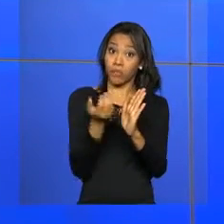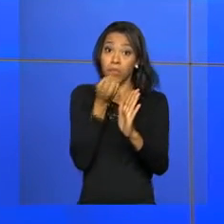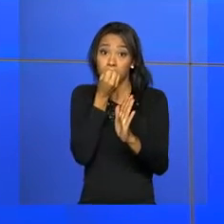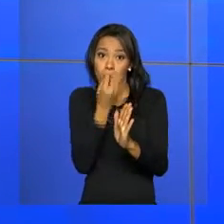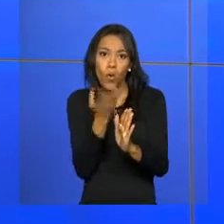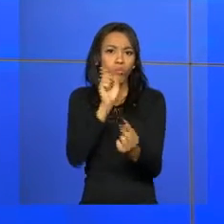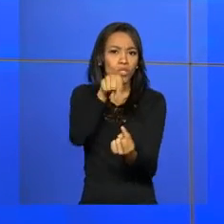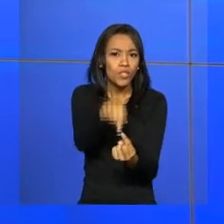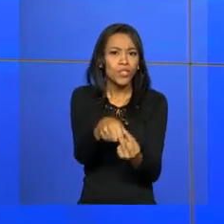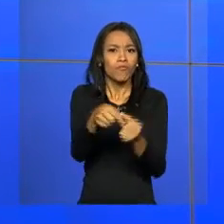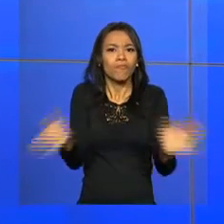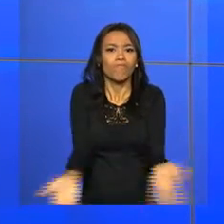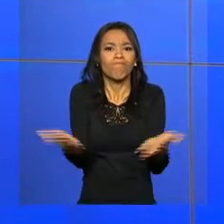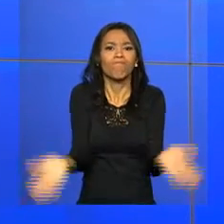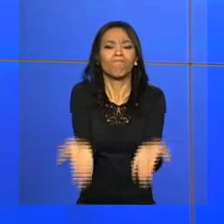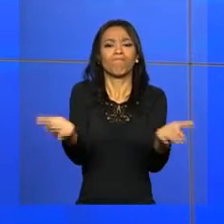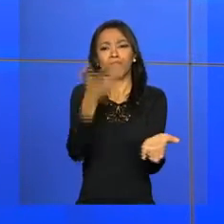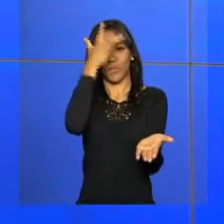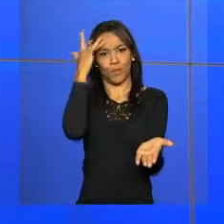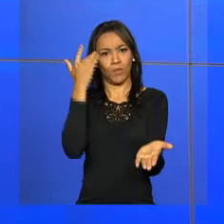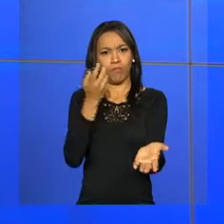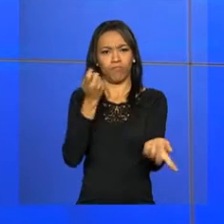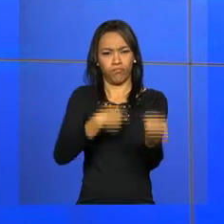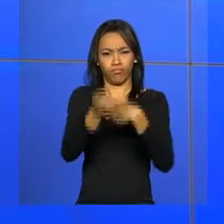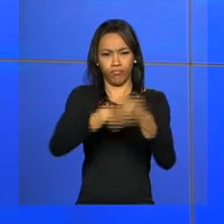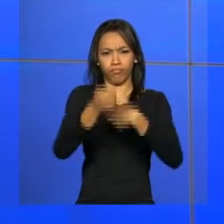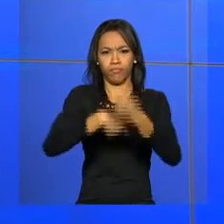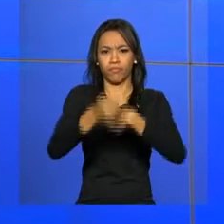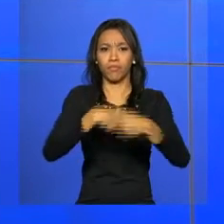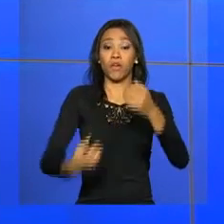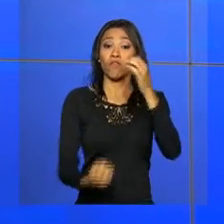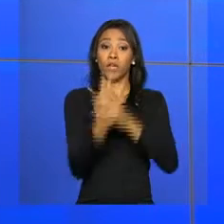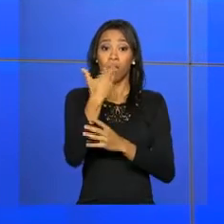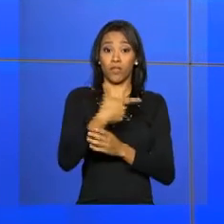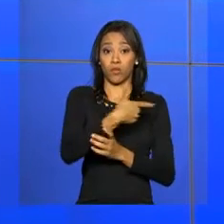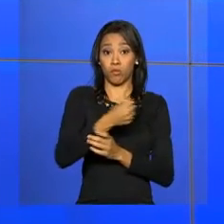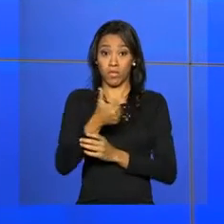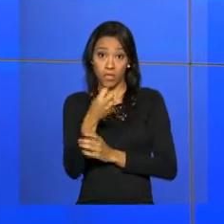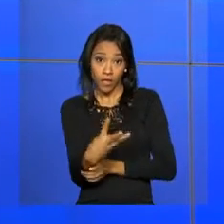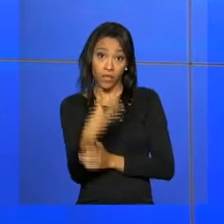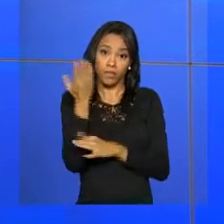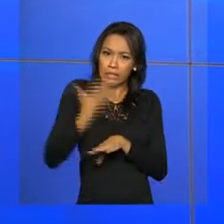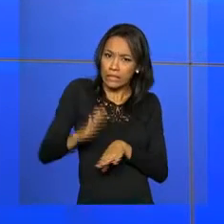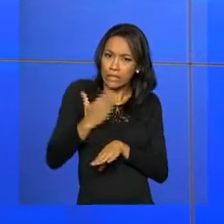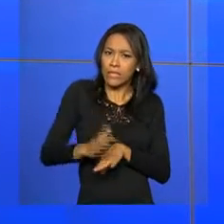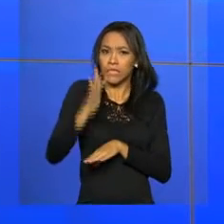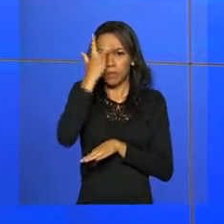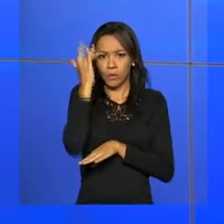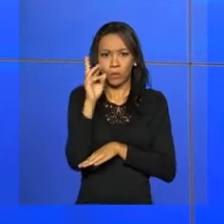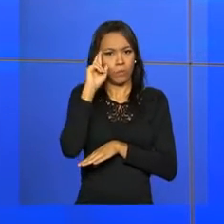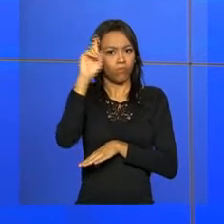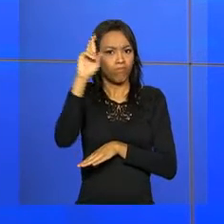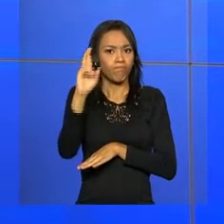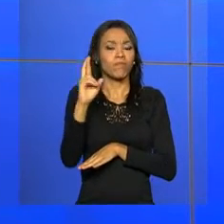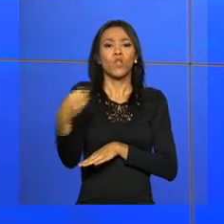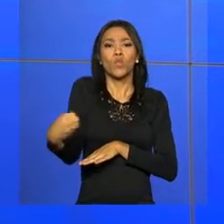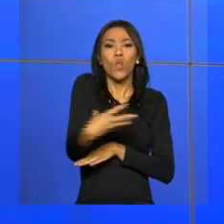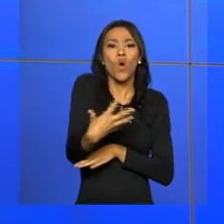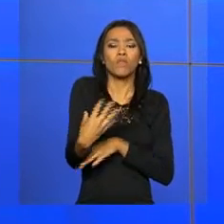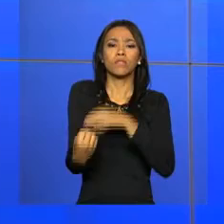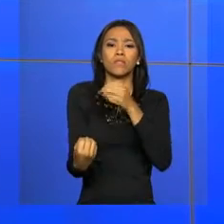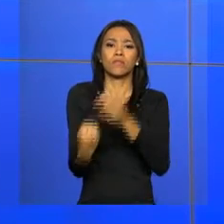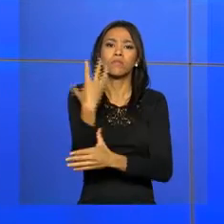empreendedores iniciantes. Criado pelo Ministério em 2013, o Inovativa capacita gestores no estabelecimento de novos